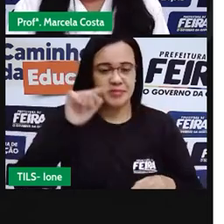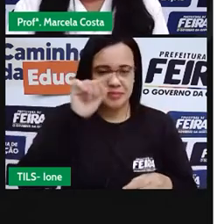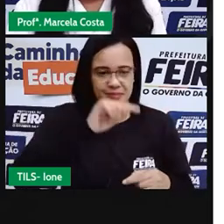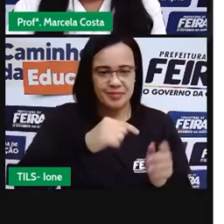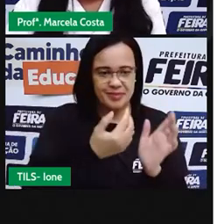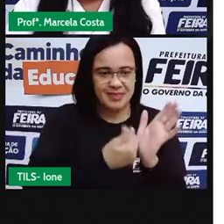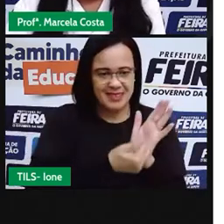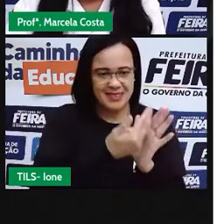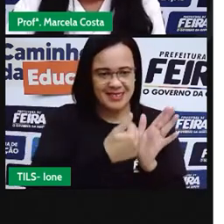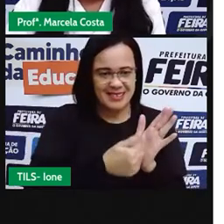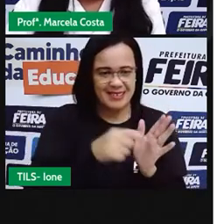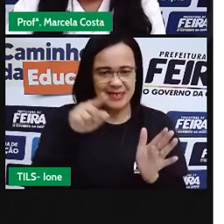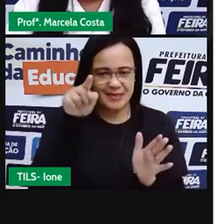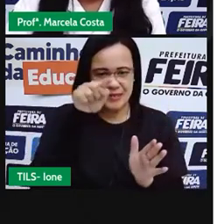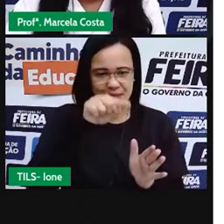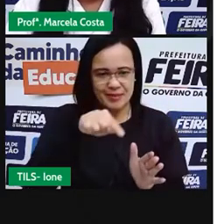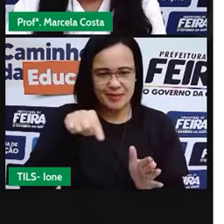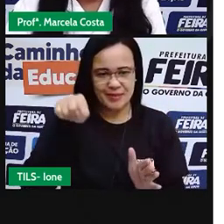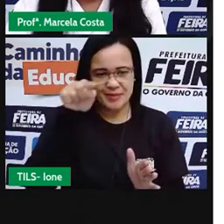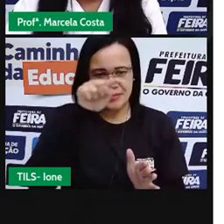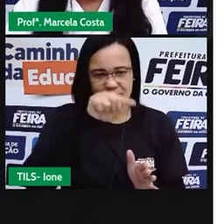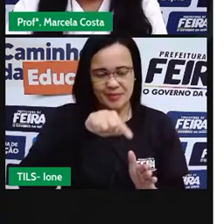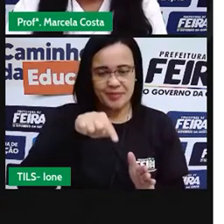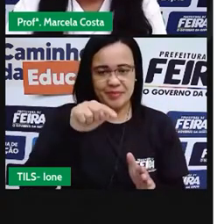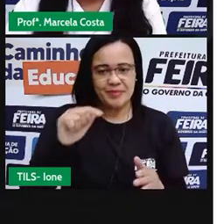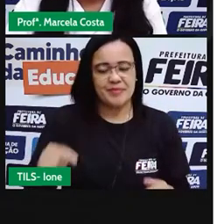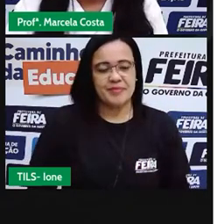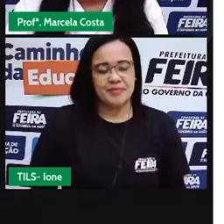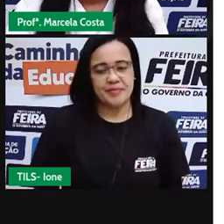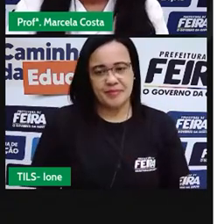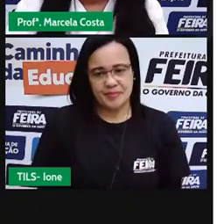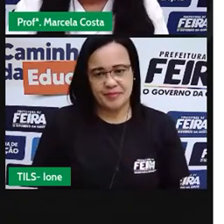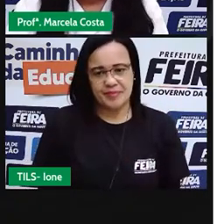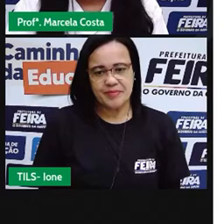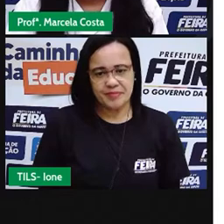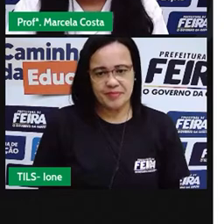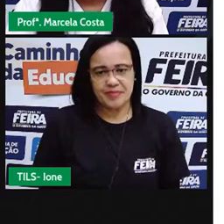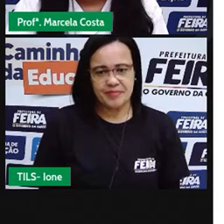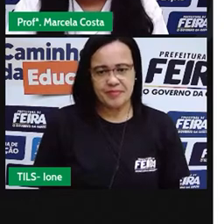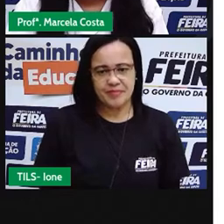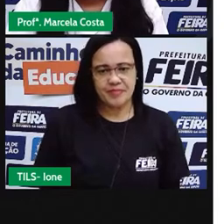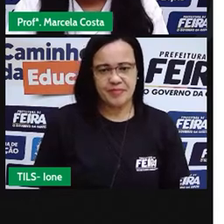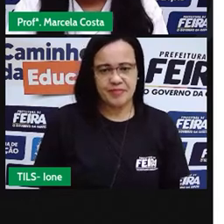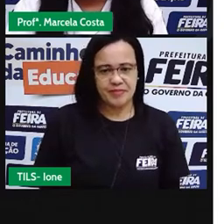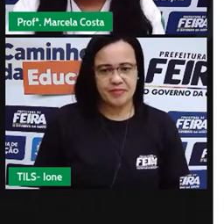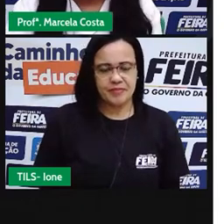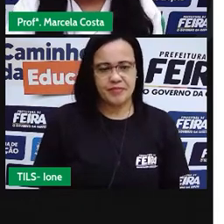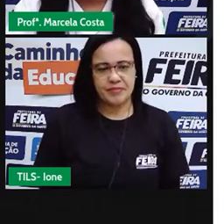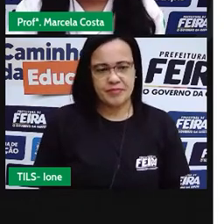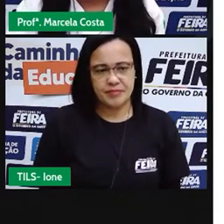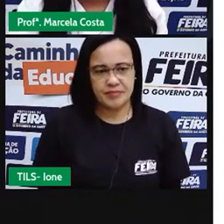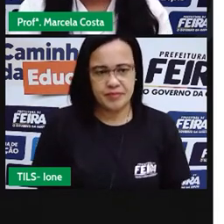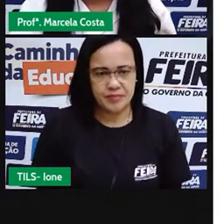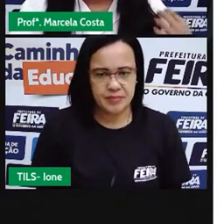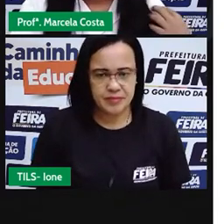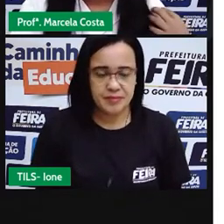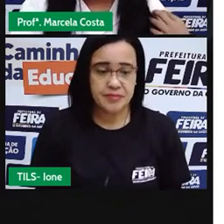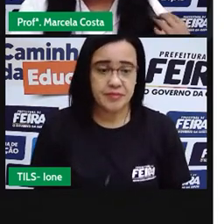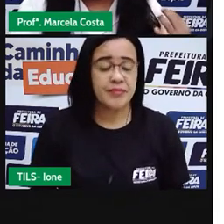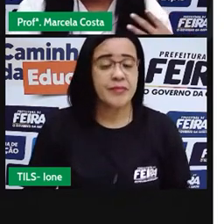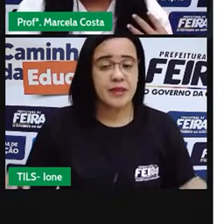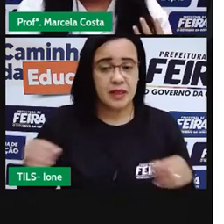A gente vai ver o desenho desse círculo também aqui nas instalações